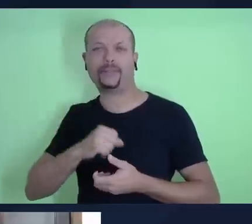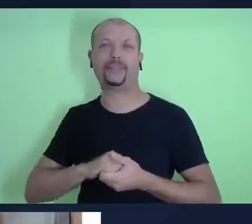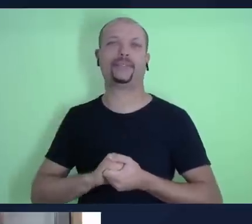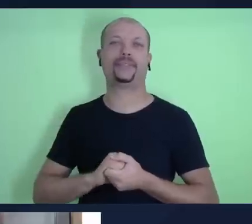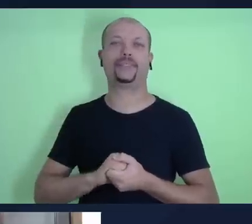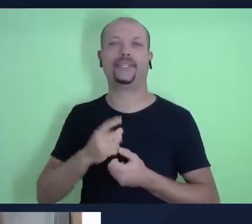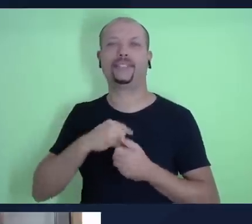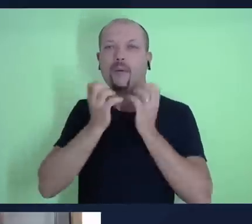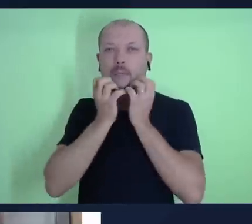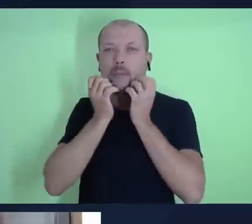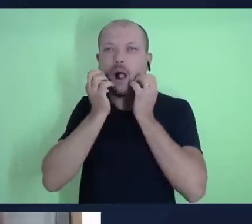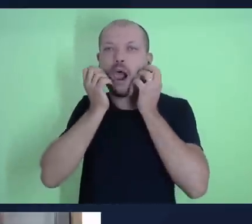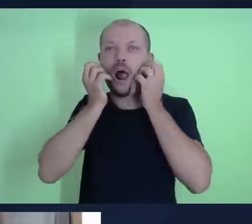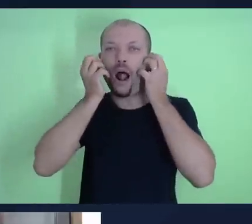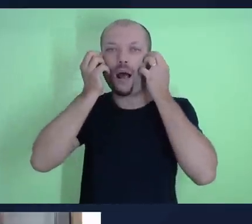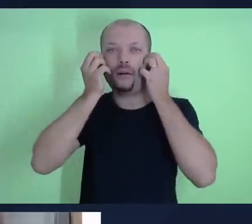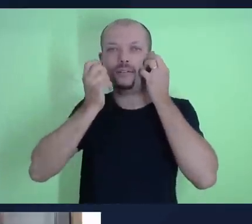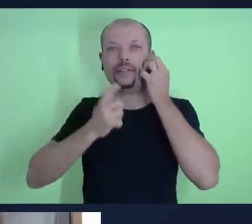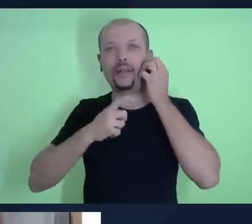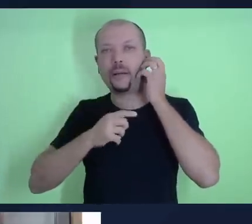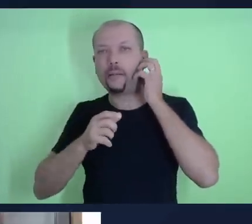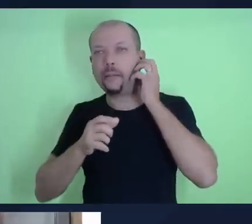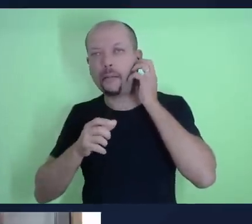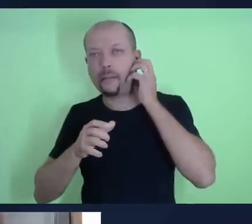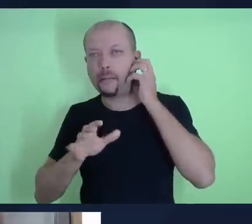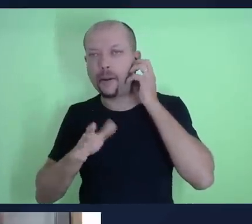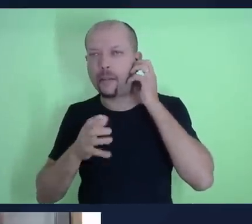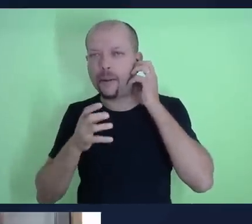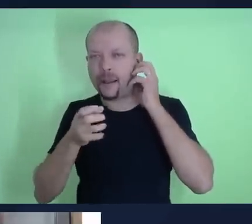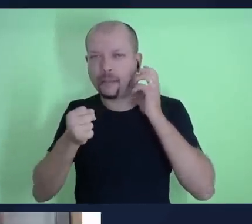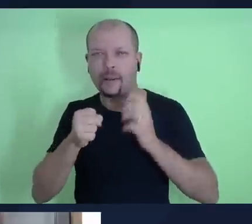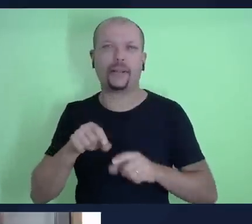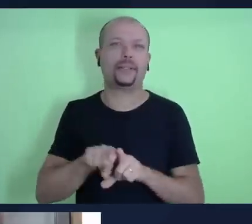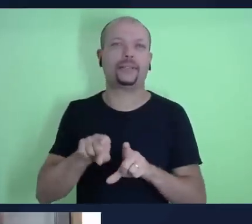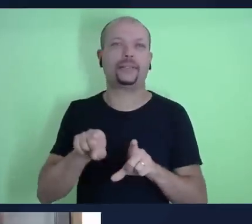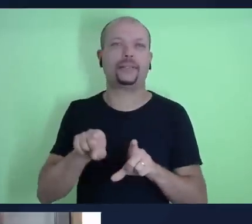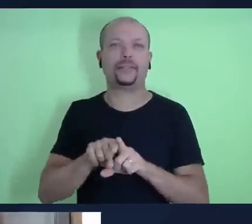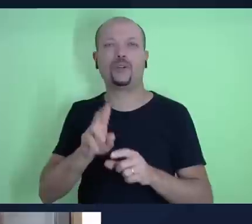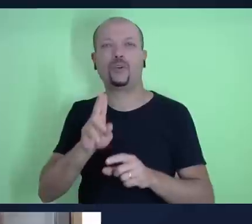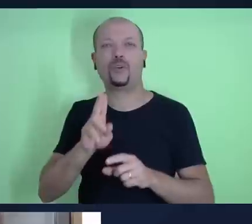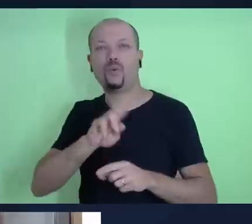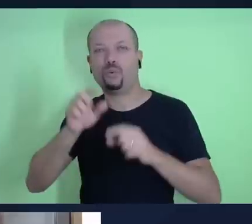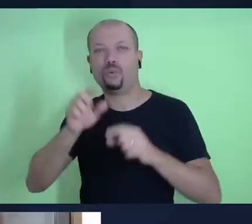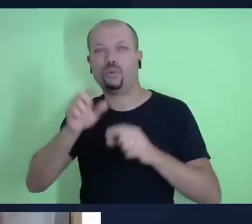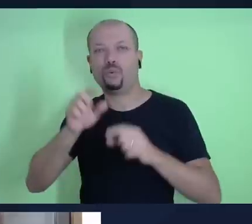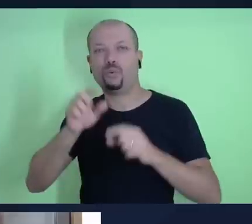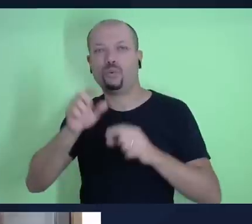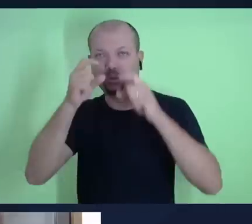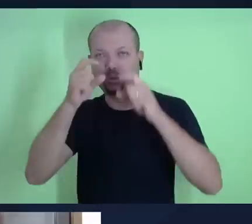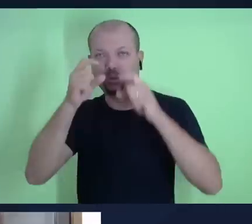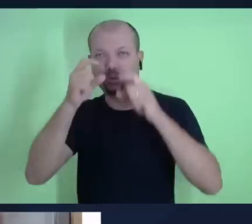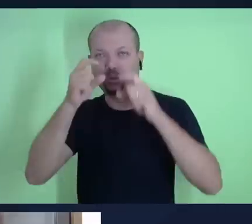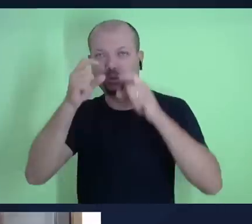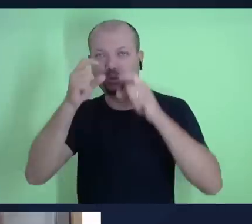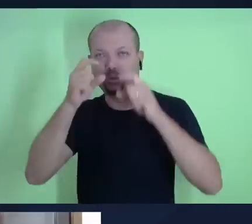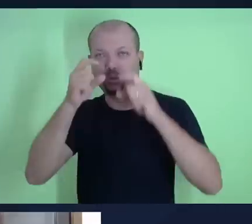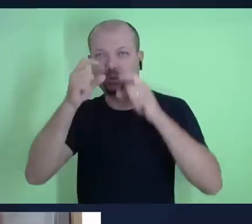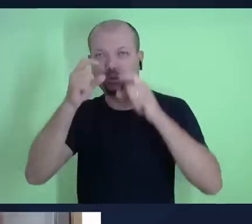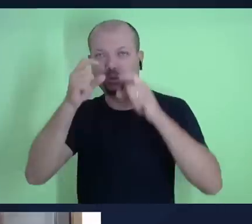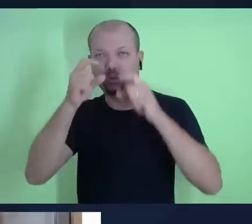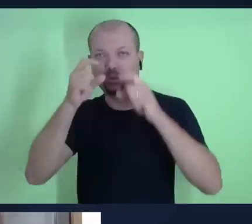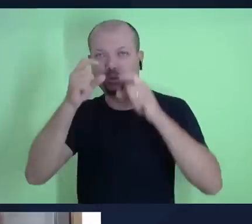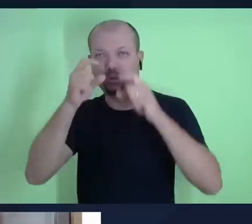barba mais ou menos grisalha aqui, uso um óculos, eu estou vestindo uma camisa